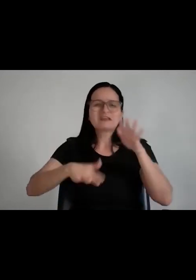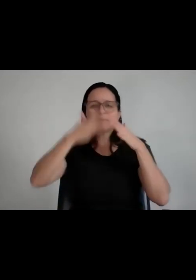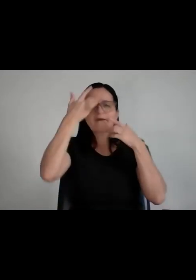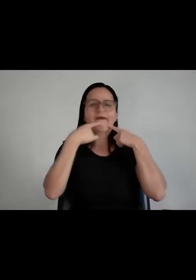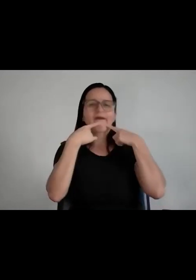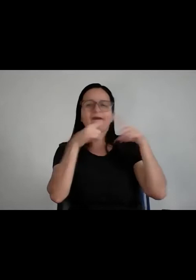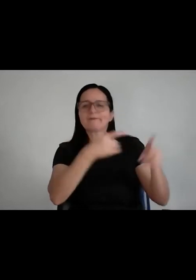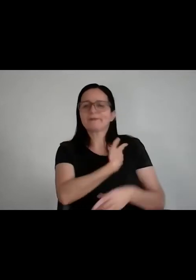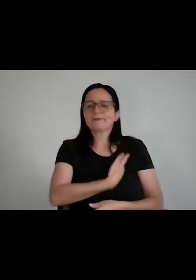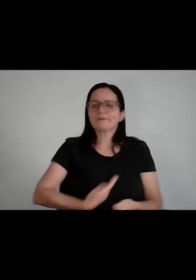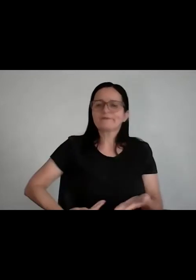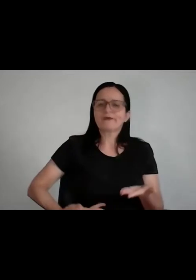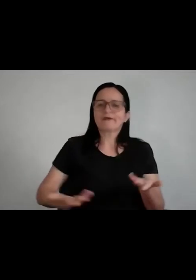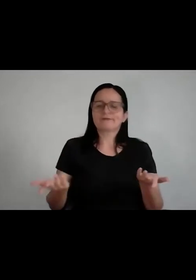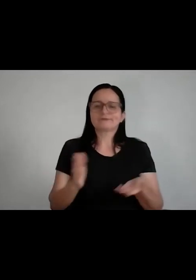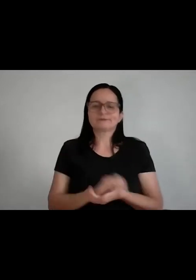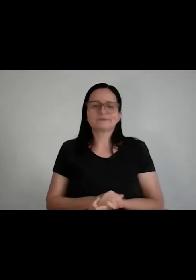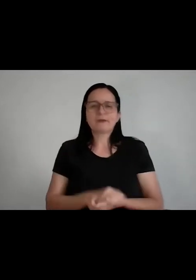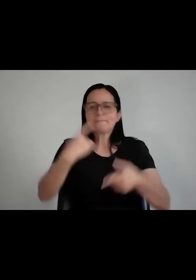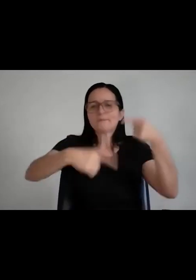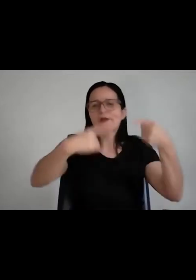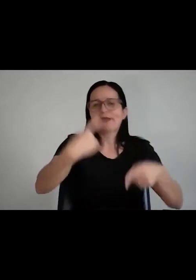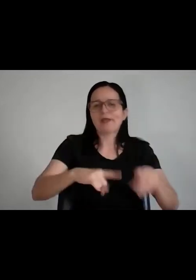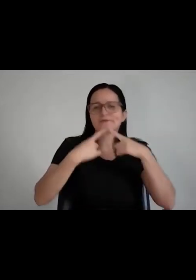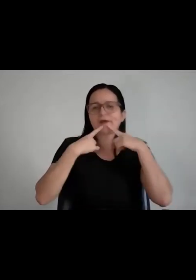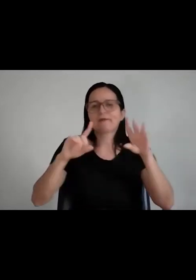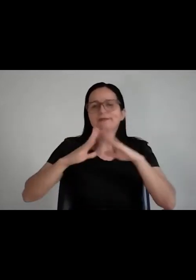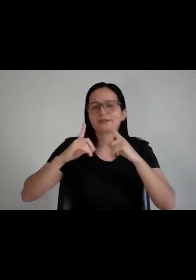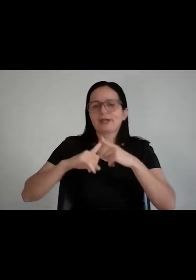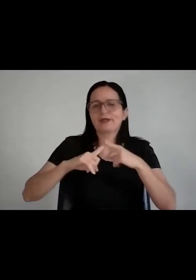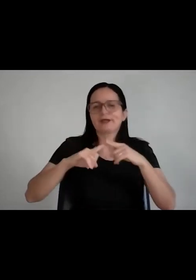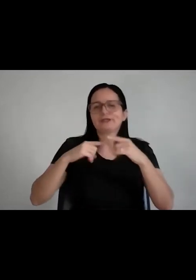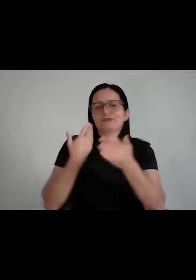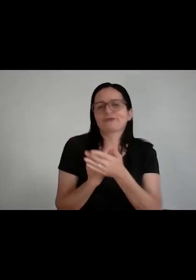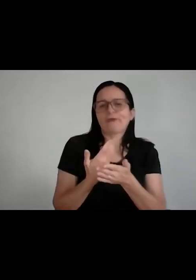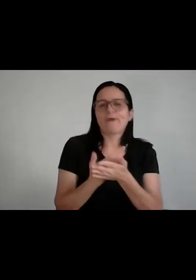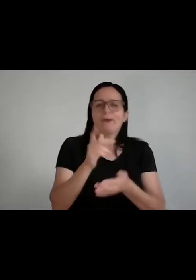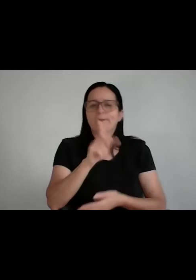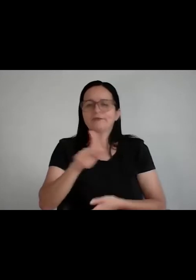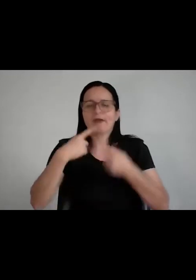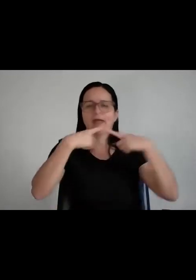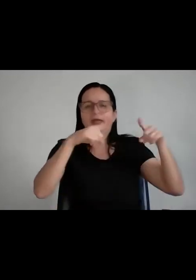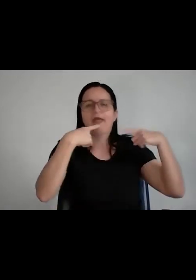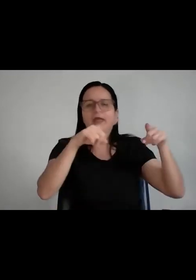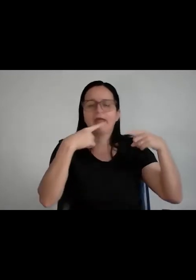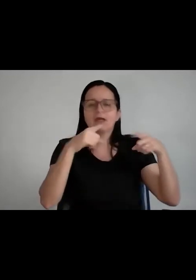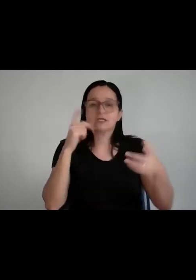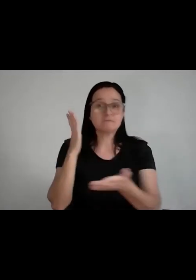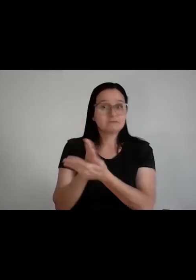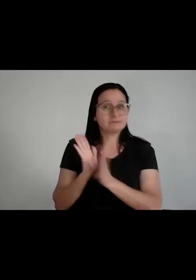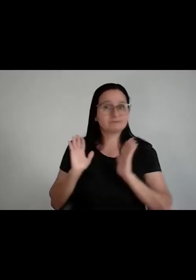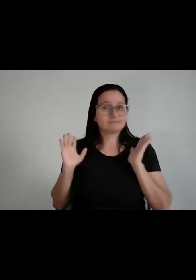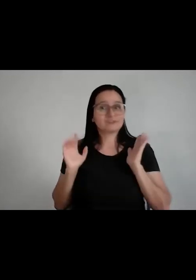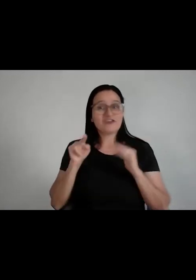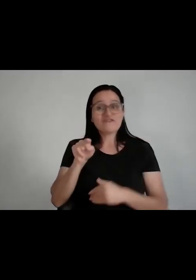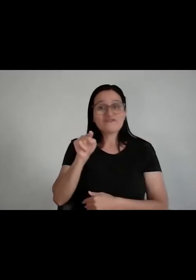políticos, da igreja, da escola, do professor, do chefe, da empresa, mas agora o papo é o quanto que você